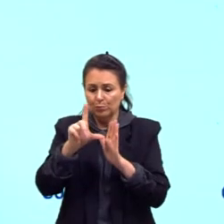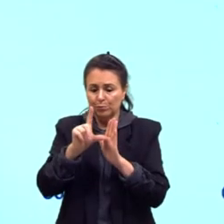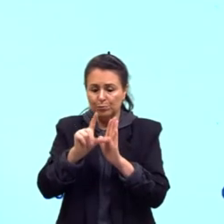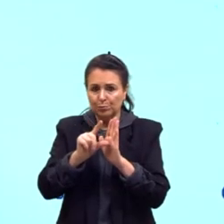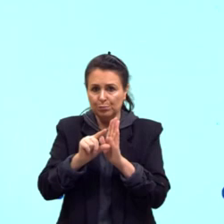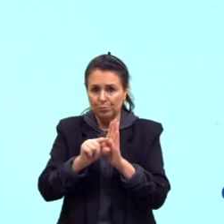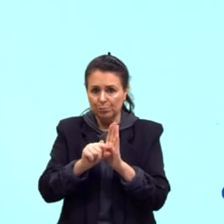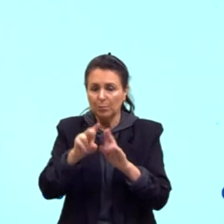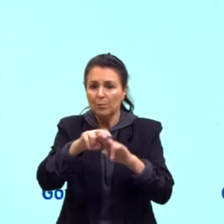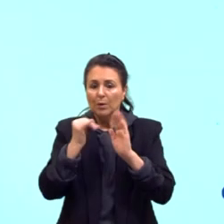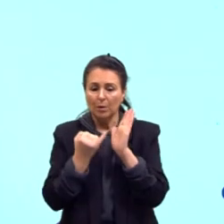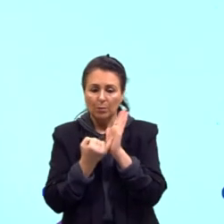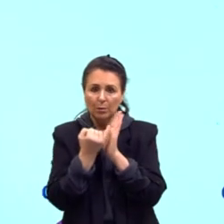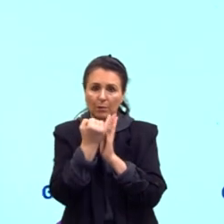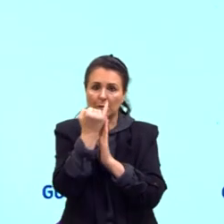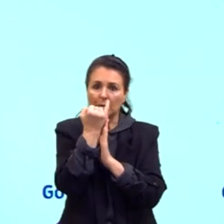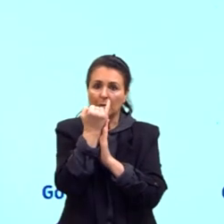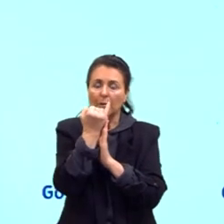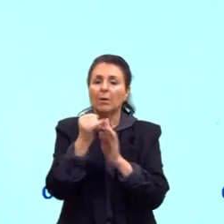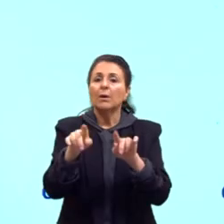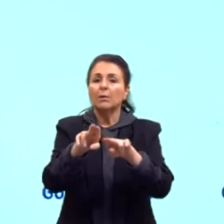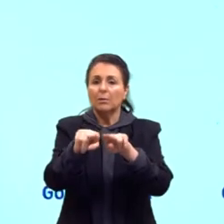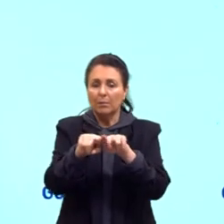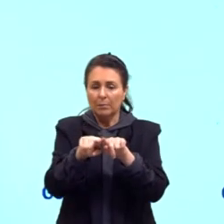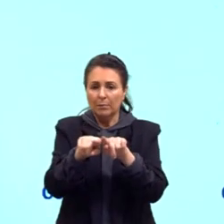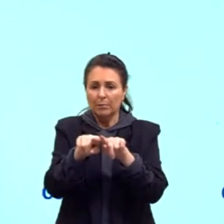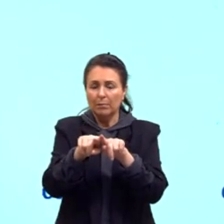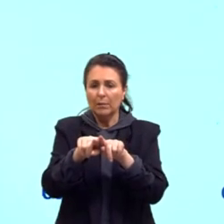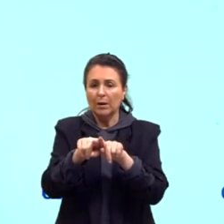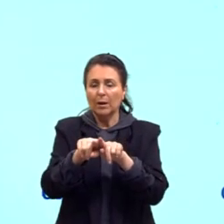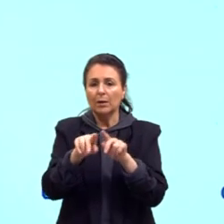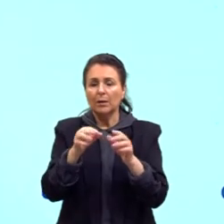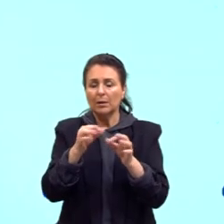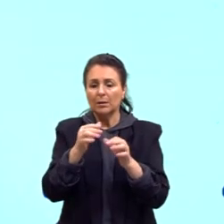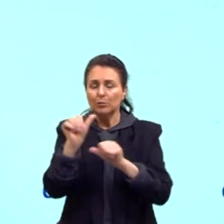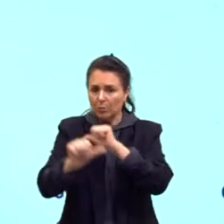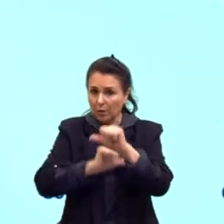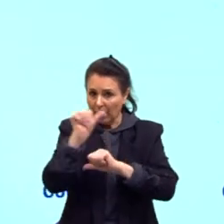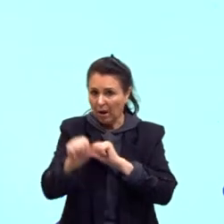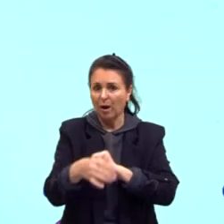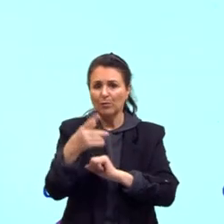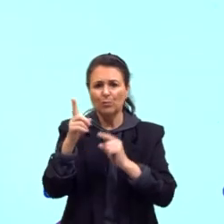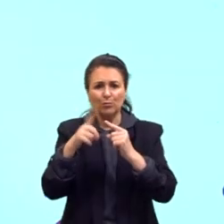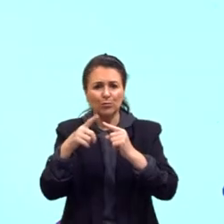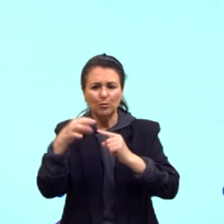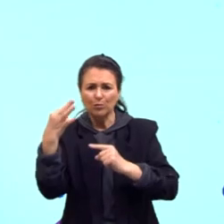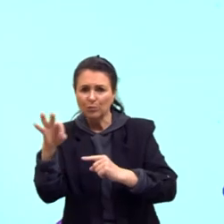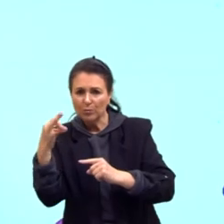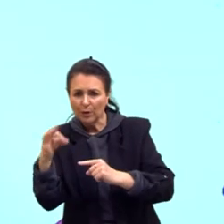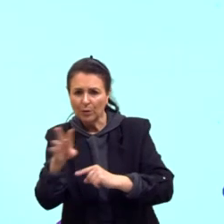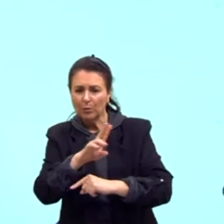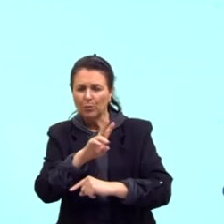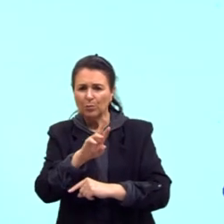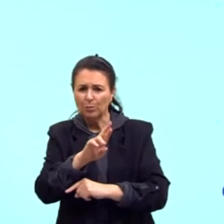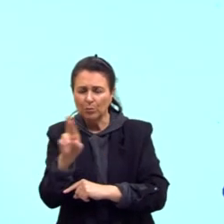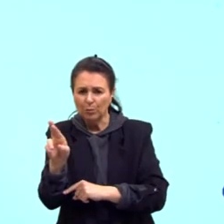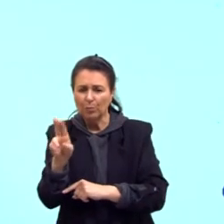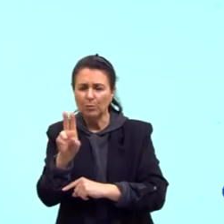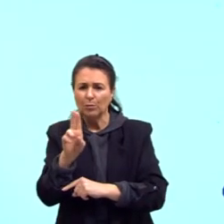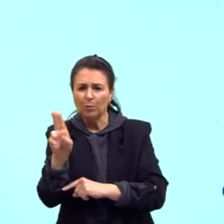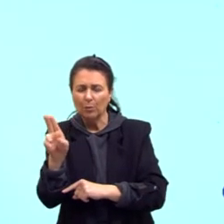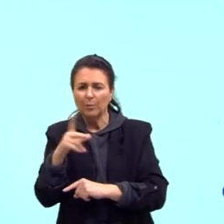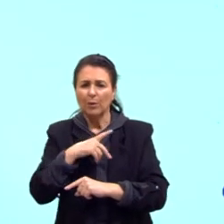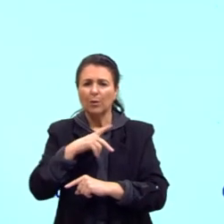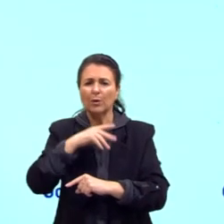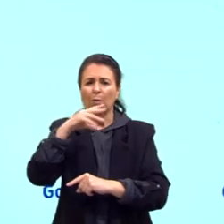estava todo mês girando aquela moeda, tiveram vários planos relacionados a isso, plano cruzado,